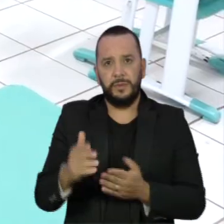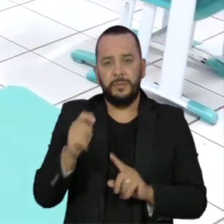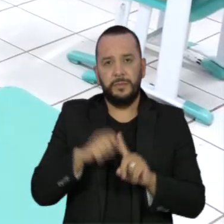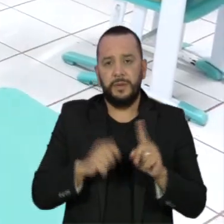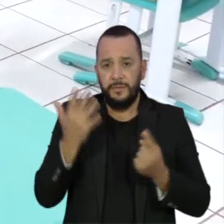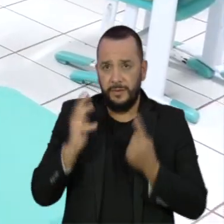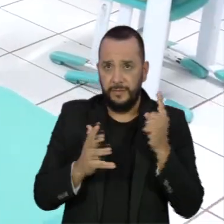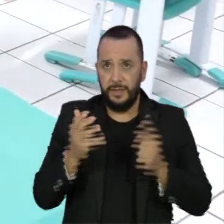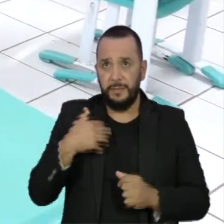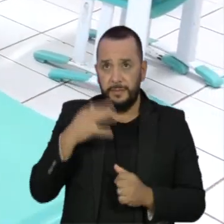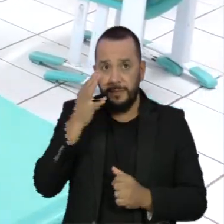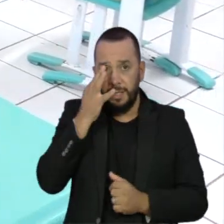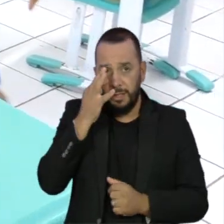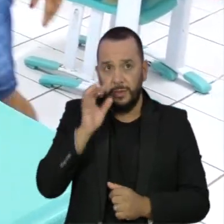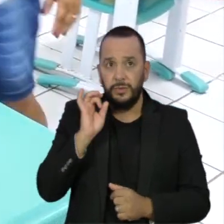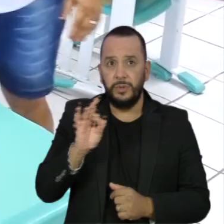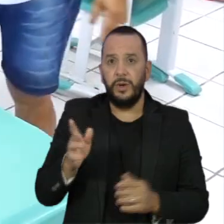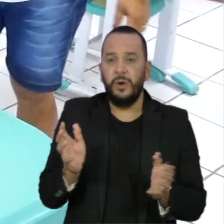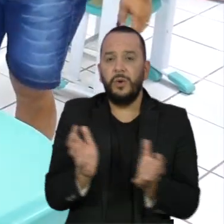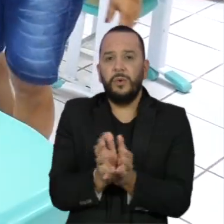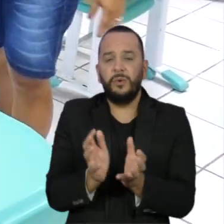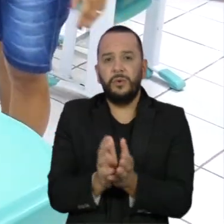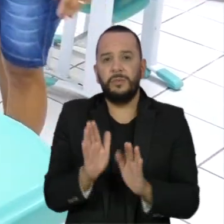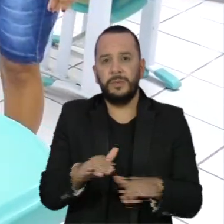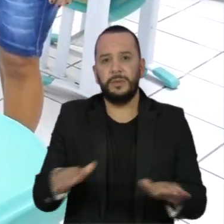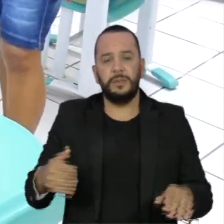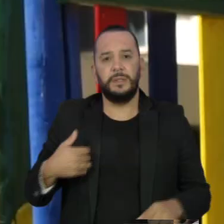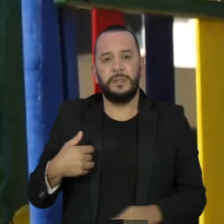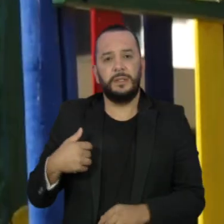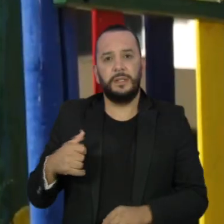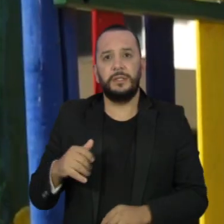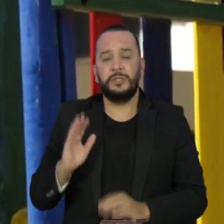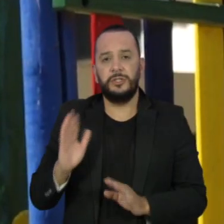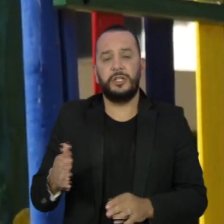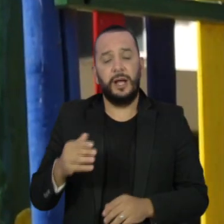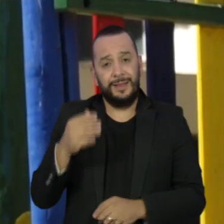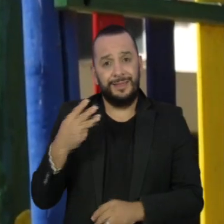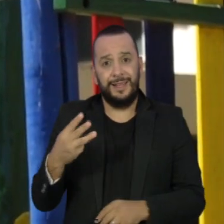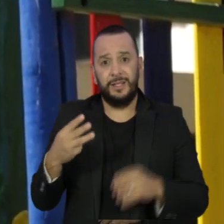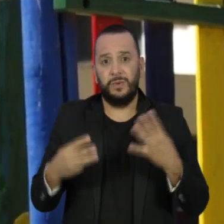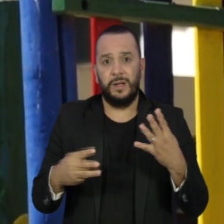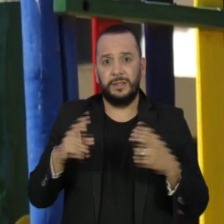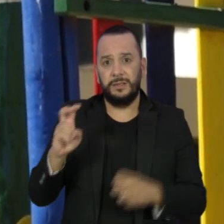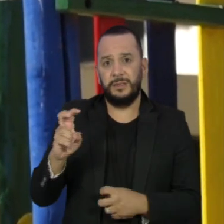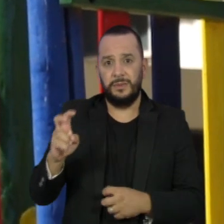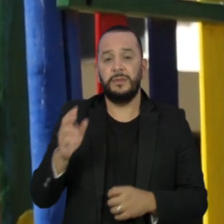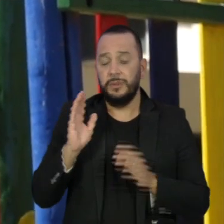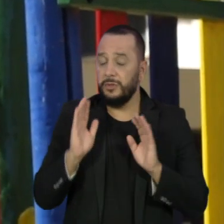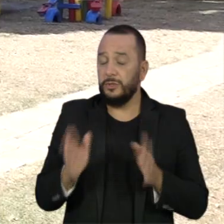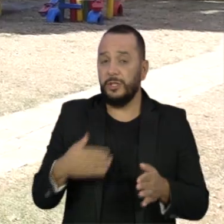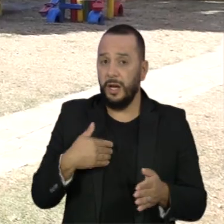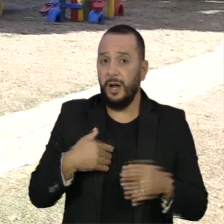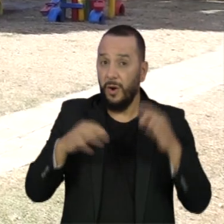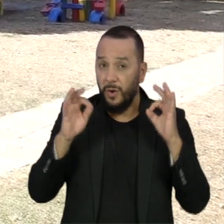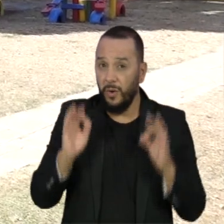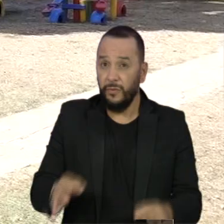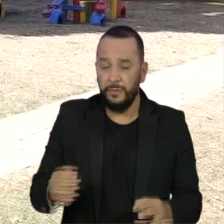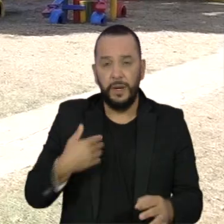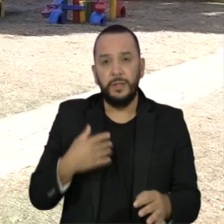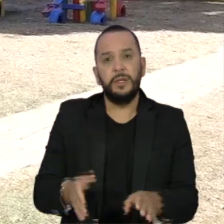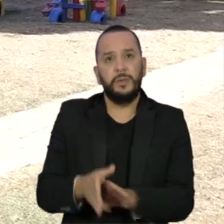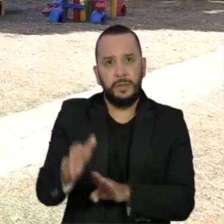presenciais apenas para as turmas de um infantil 3, 4 e 5. Com os casos confirmados, após a orientação da gerência regional,